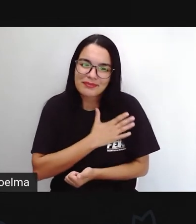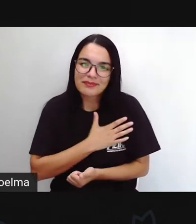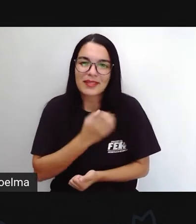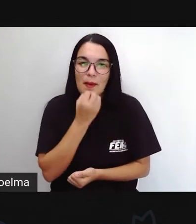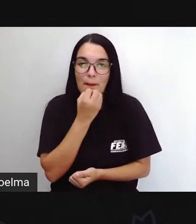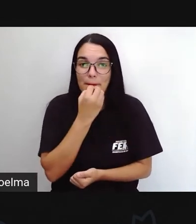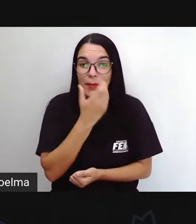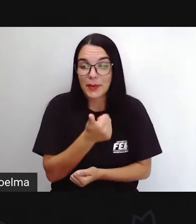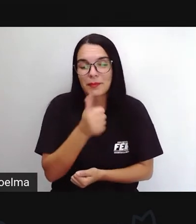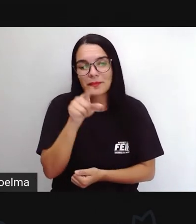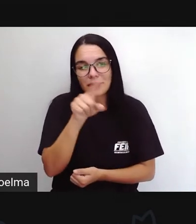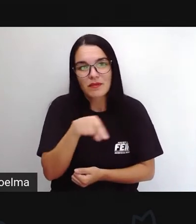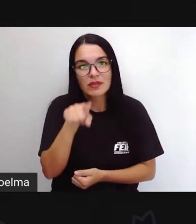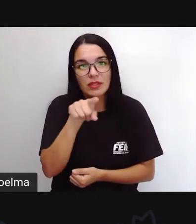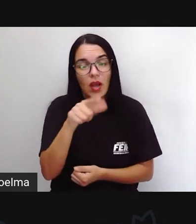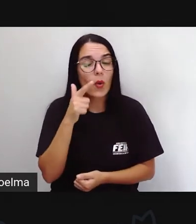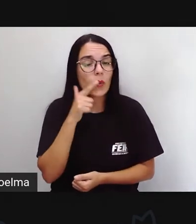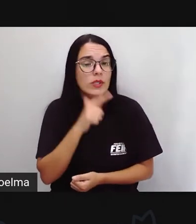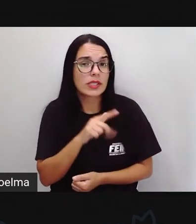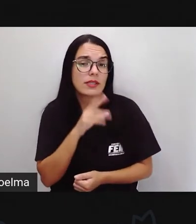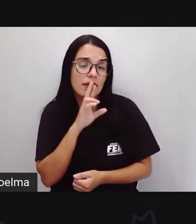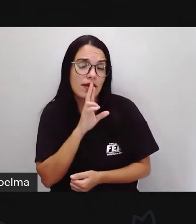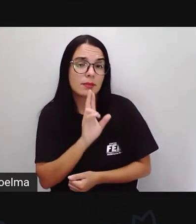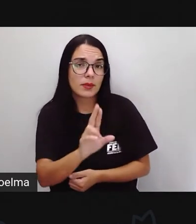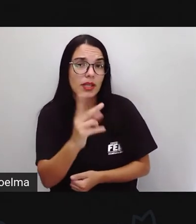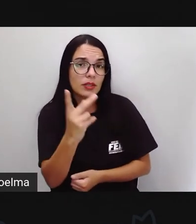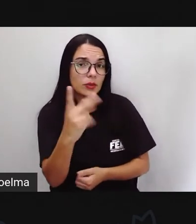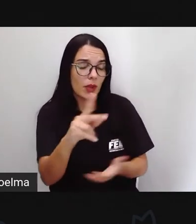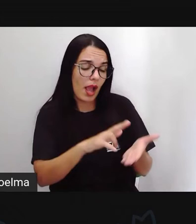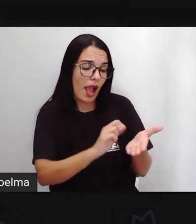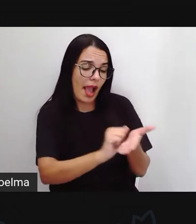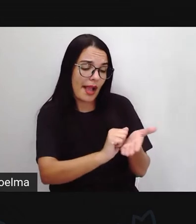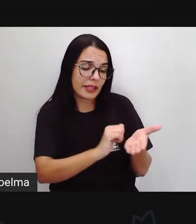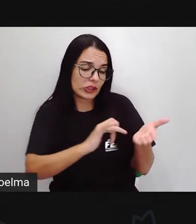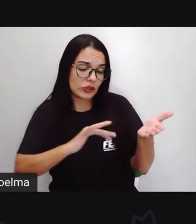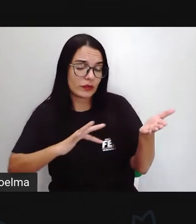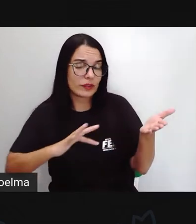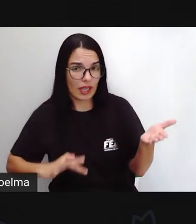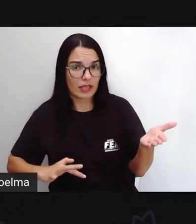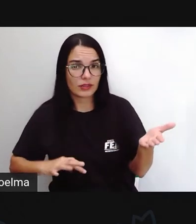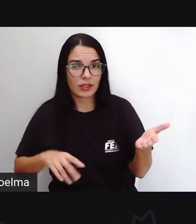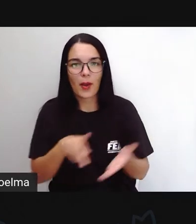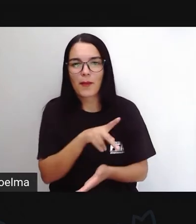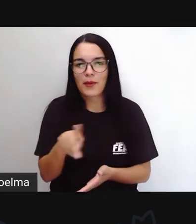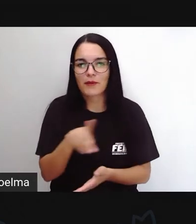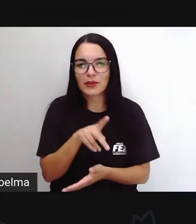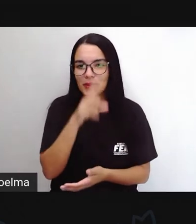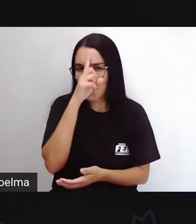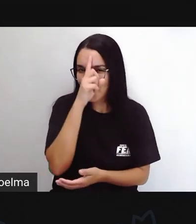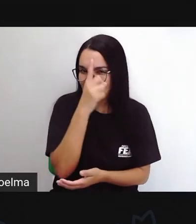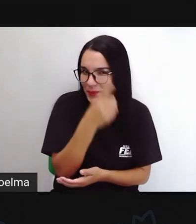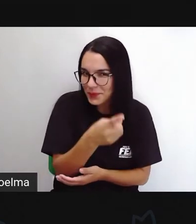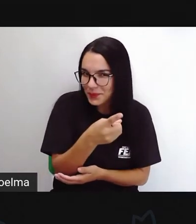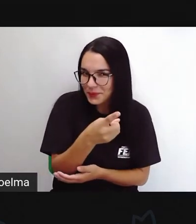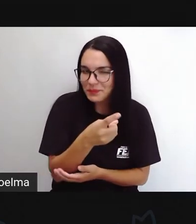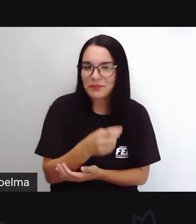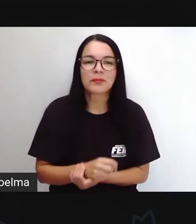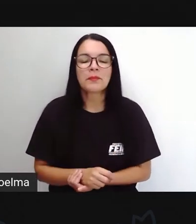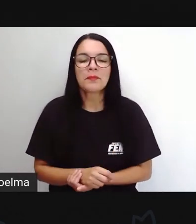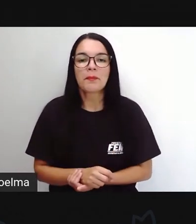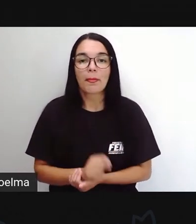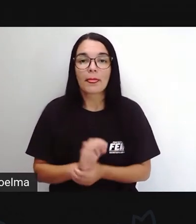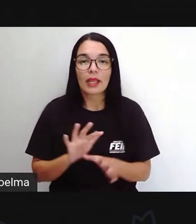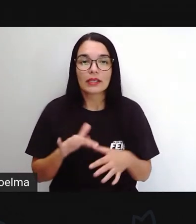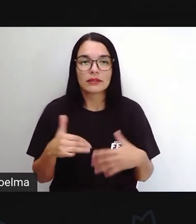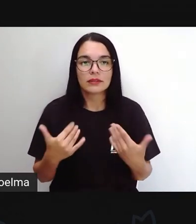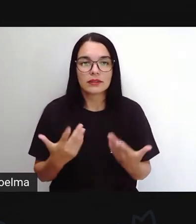tá certo? E que você conseguisse aí responder as atividades que a sua própria professora preparou especialmente para você. Então olhem